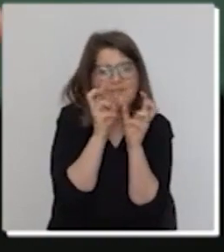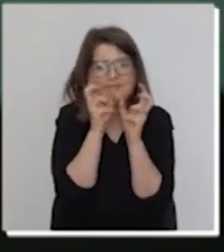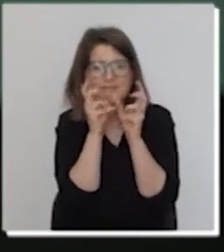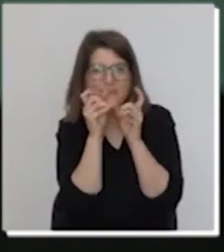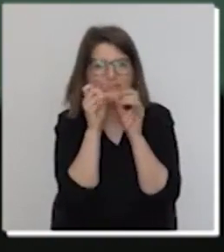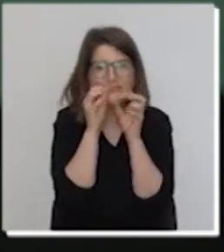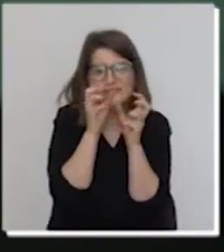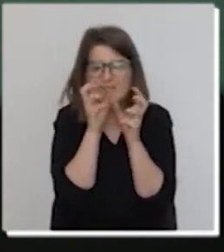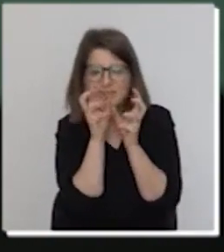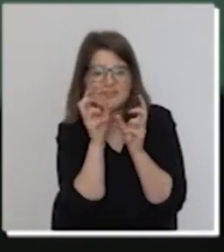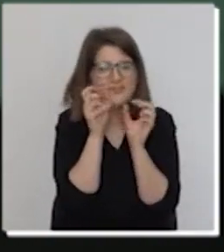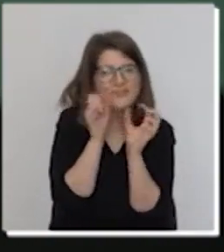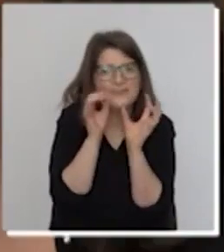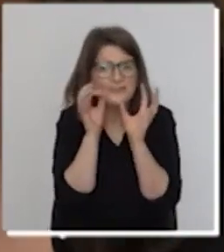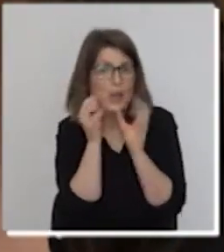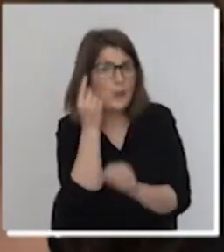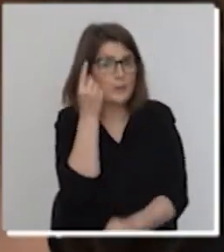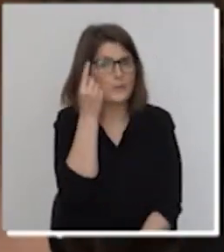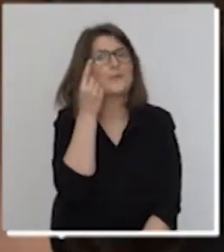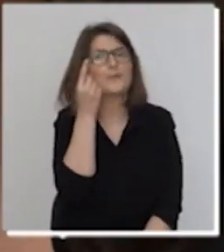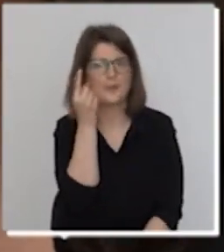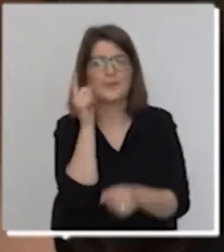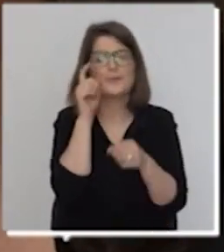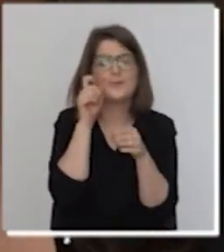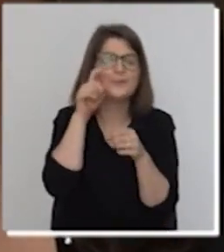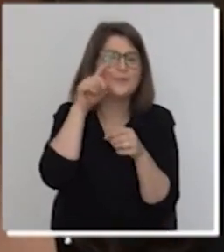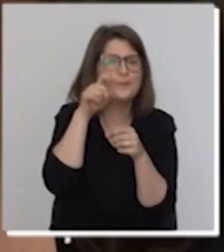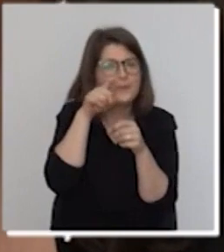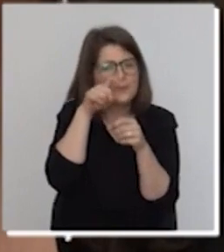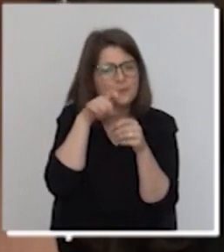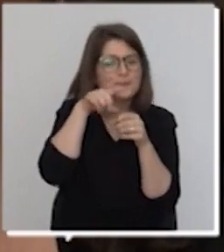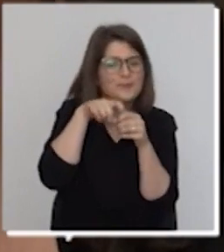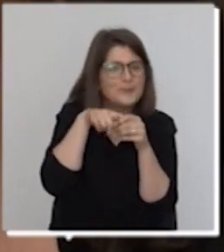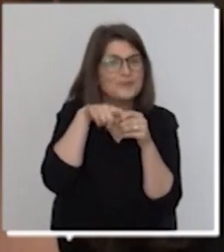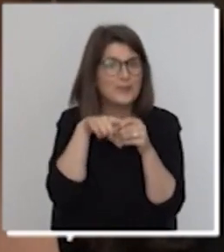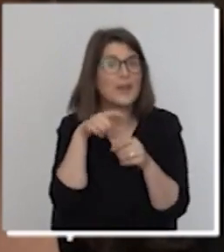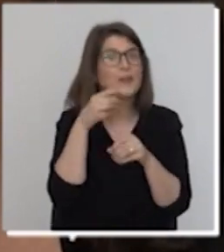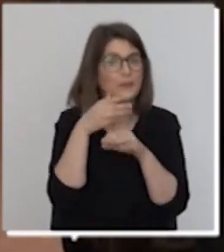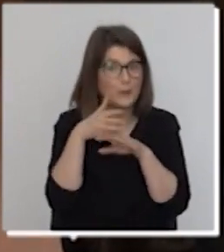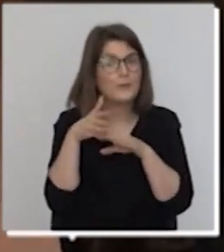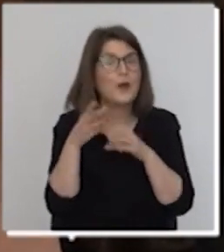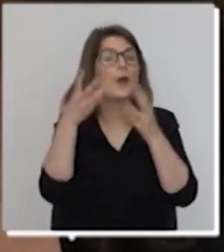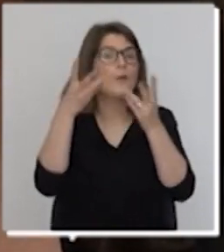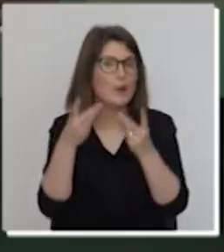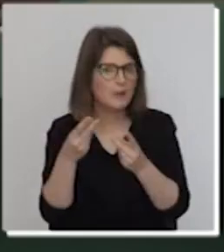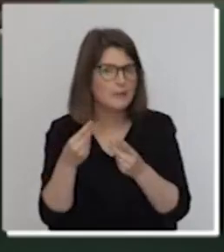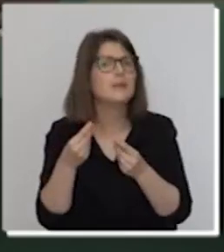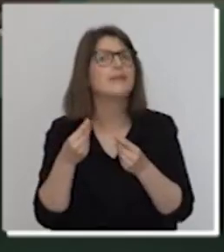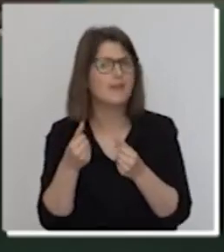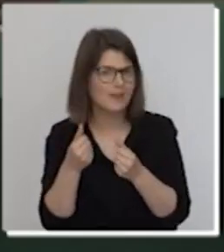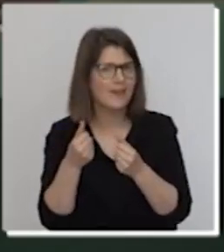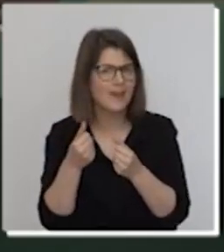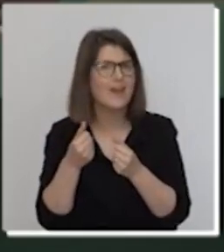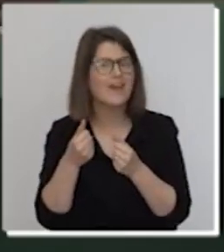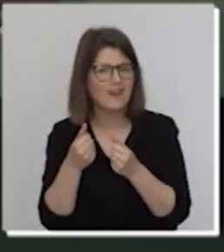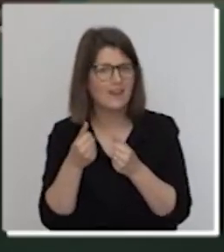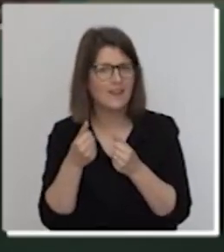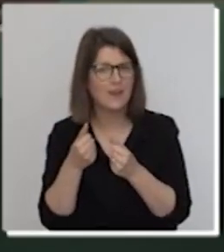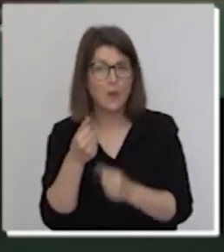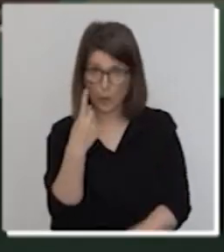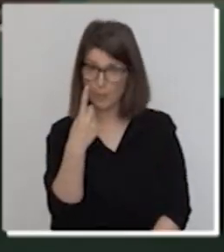devagar, uma entrou no formigueiro, quantas restam para entrar?